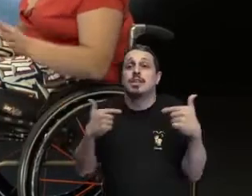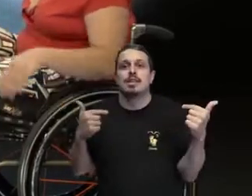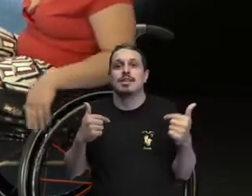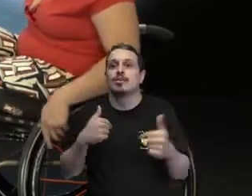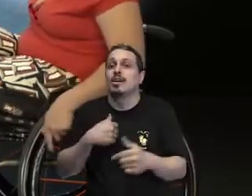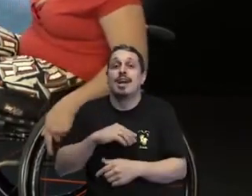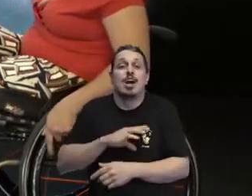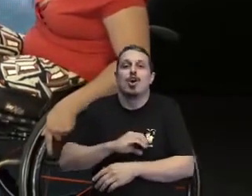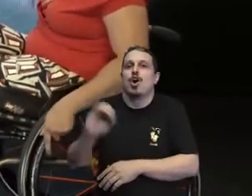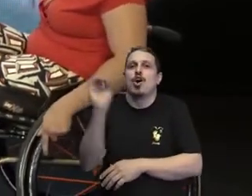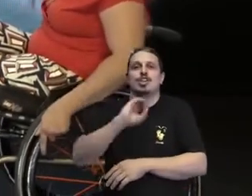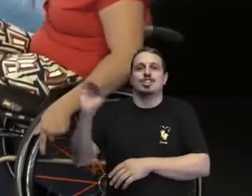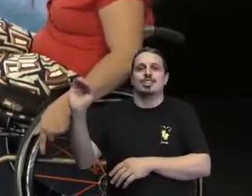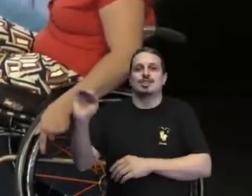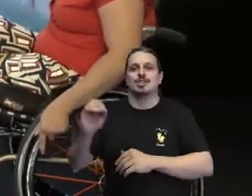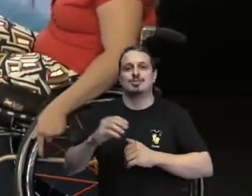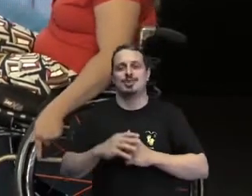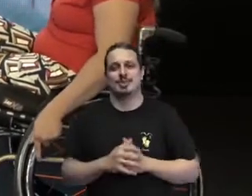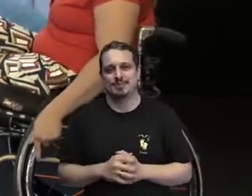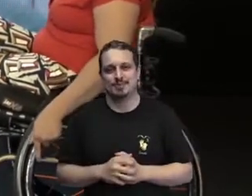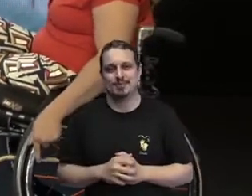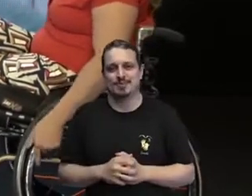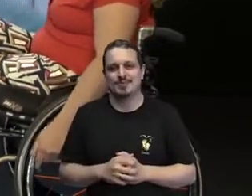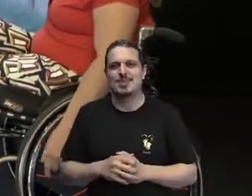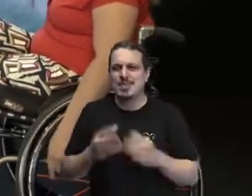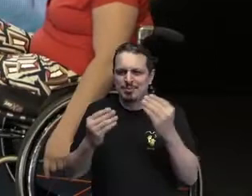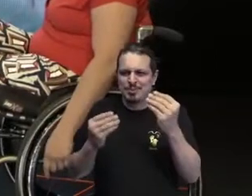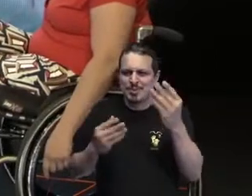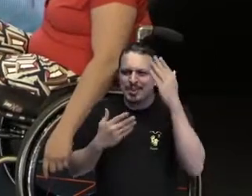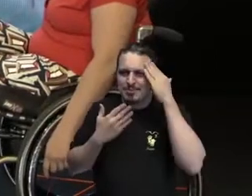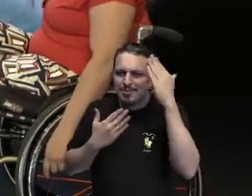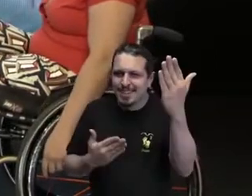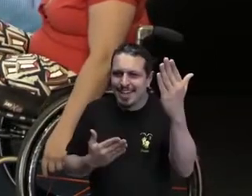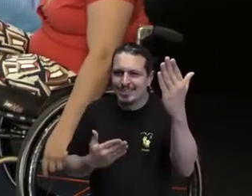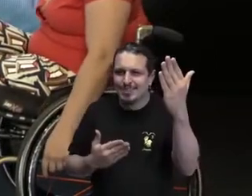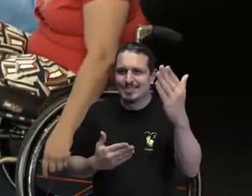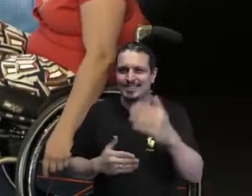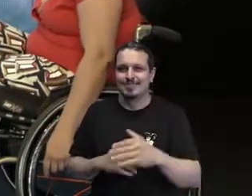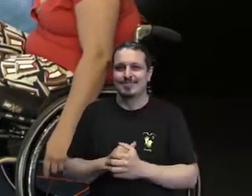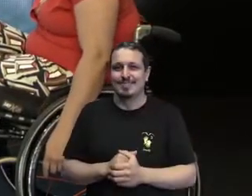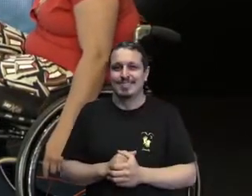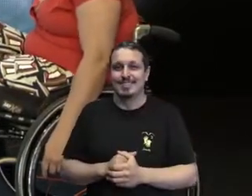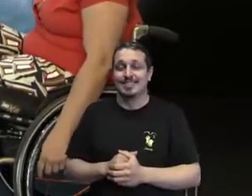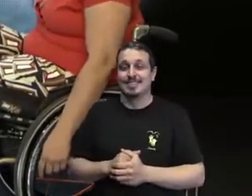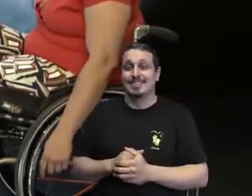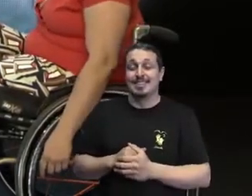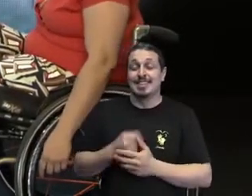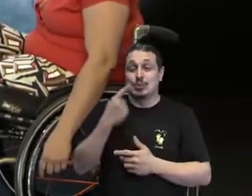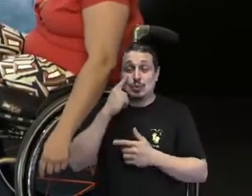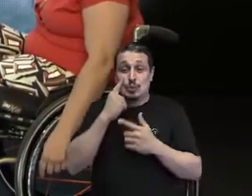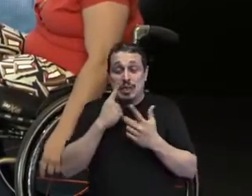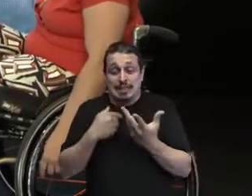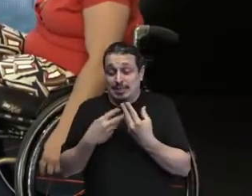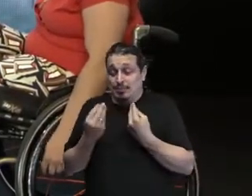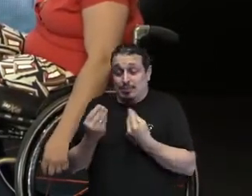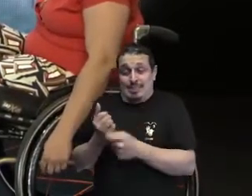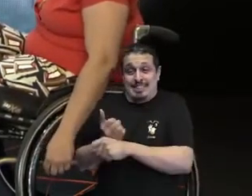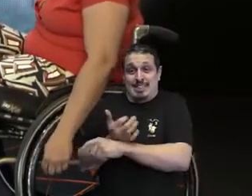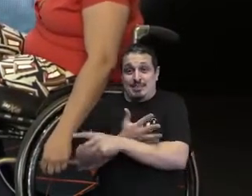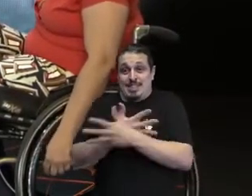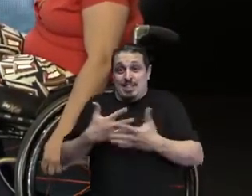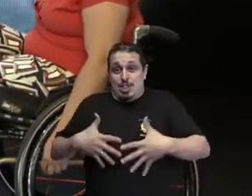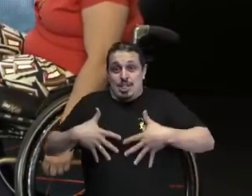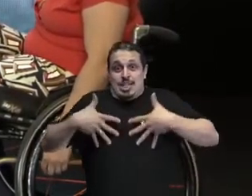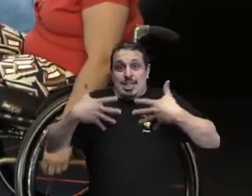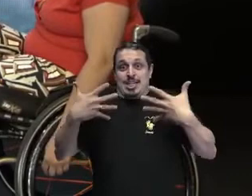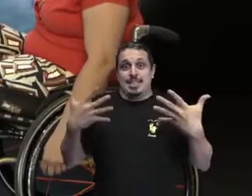dia. Obrigada a vocês, gente, por me fazer chorar, mas por me dar essa surpresa incrível, que